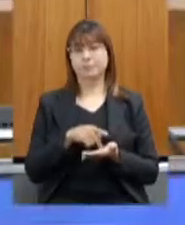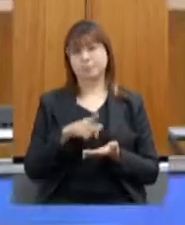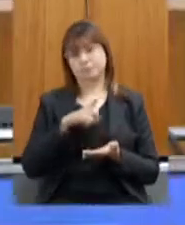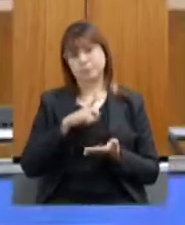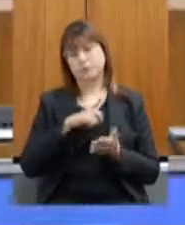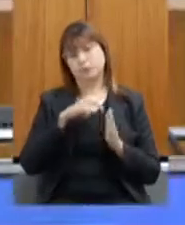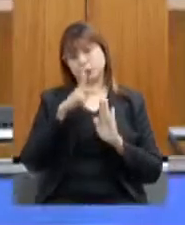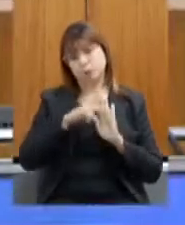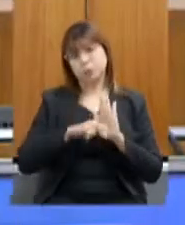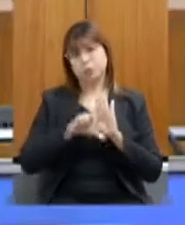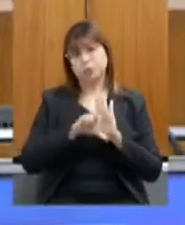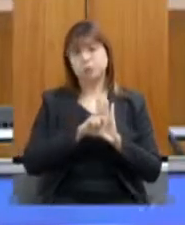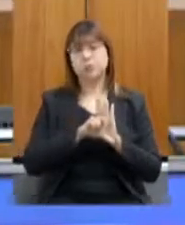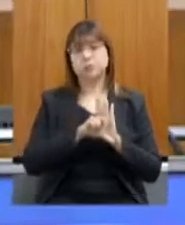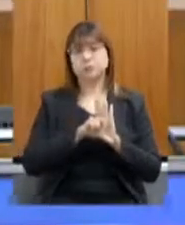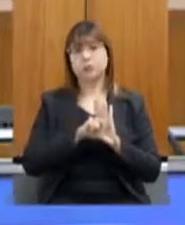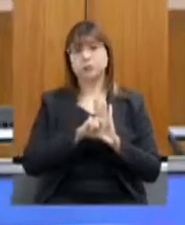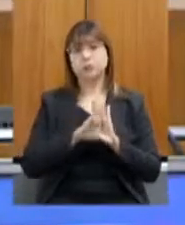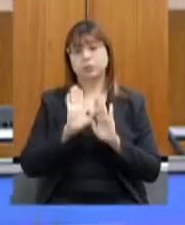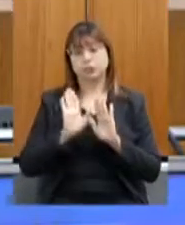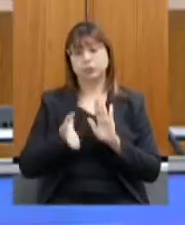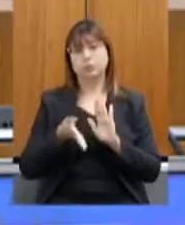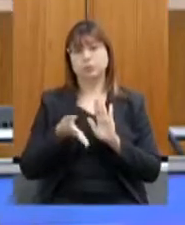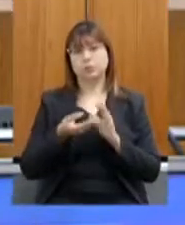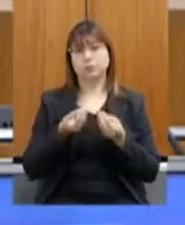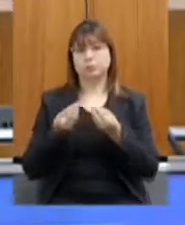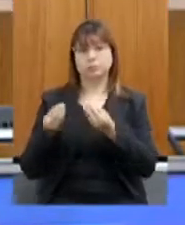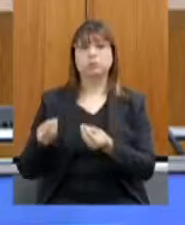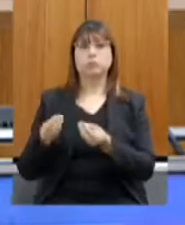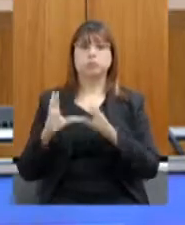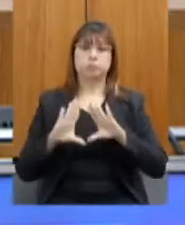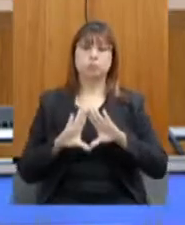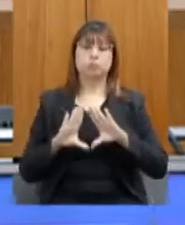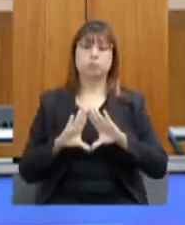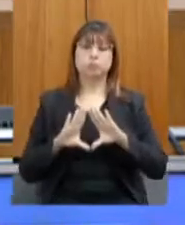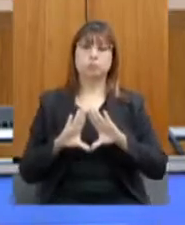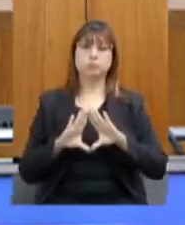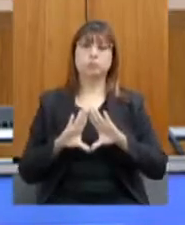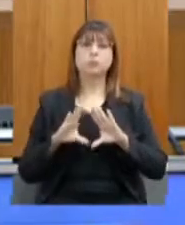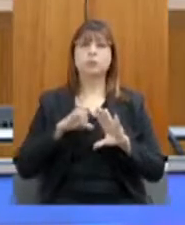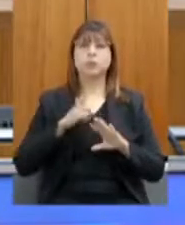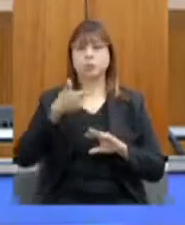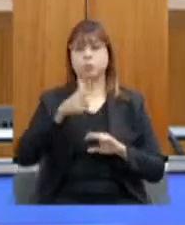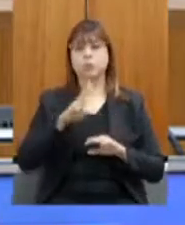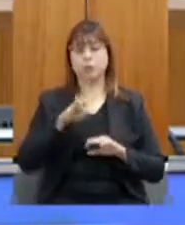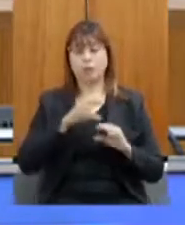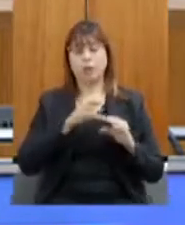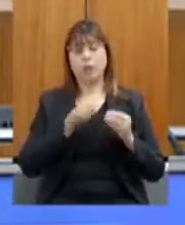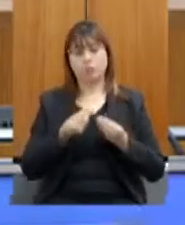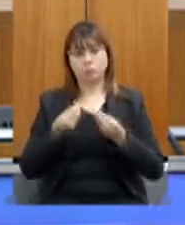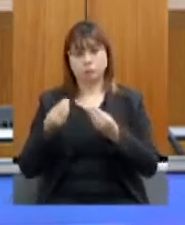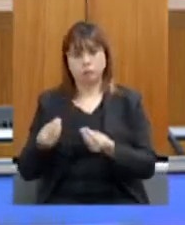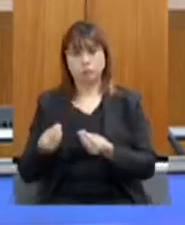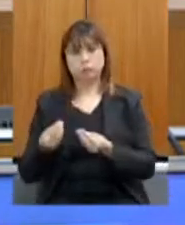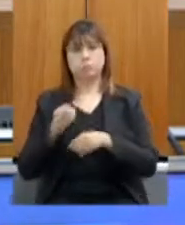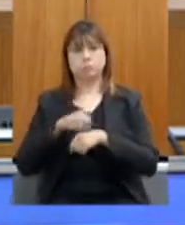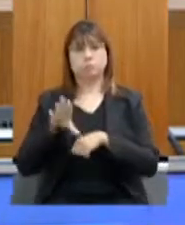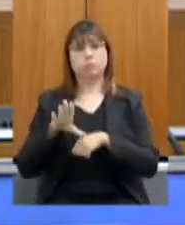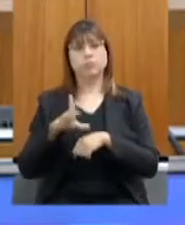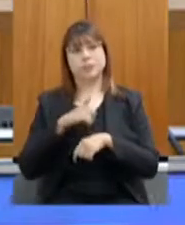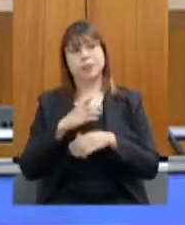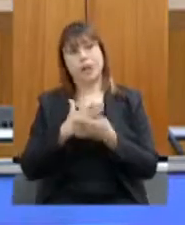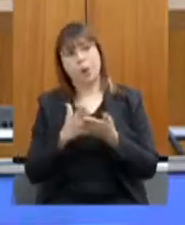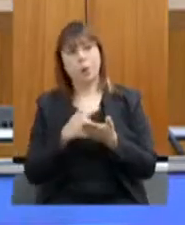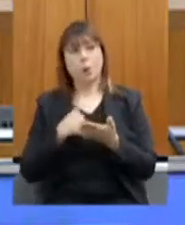projetos de lei que já estão nessa casa e outros que estão serão enviados e alguns que eu gostaria de